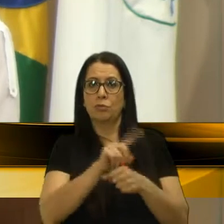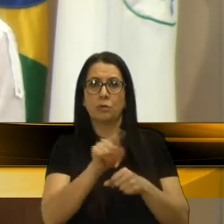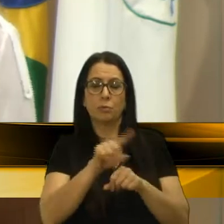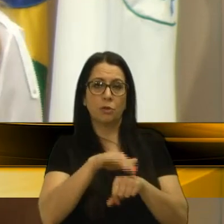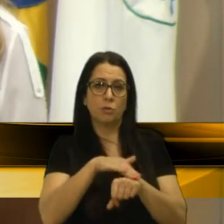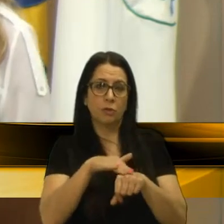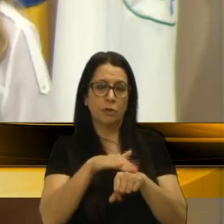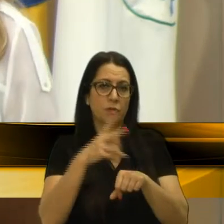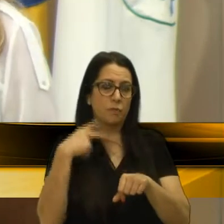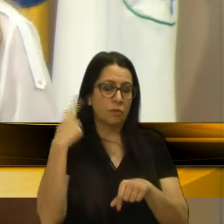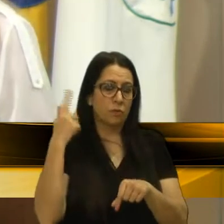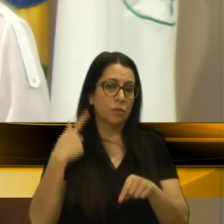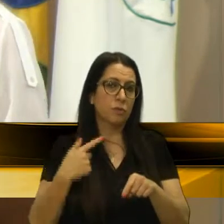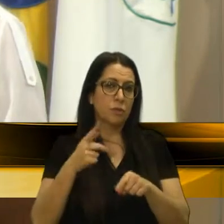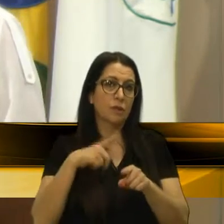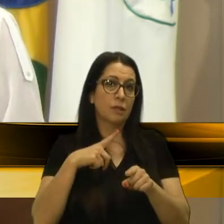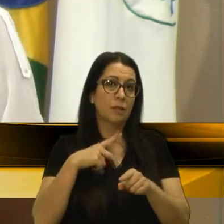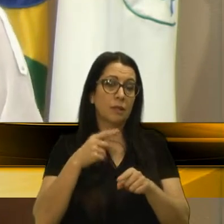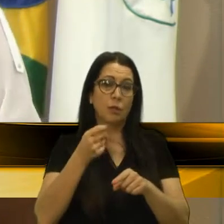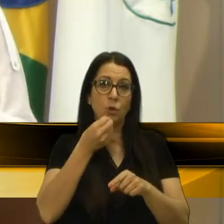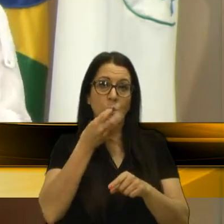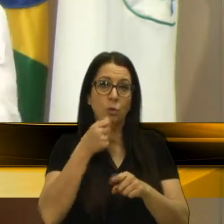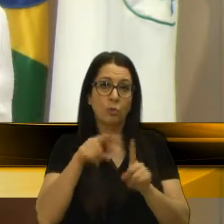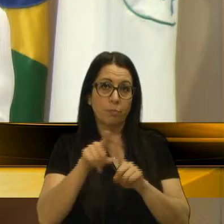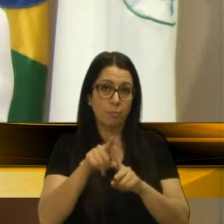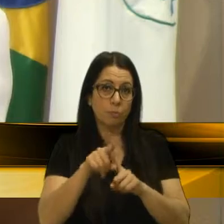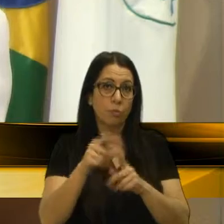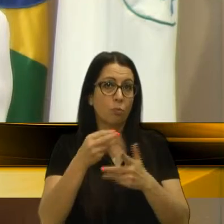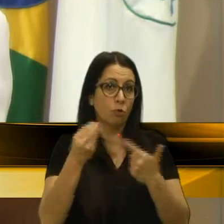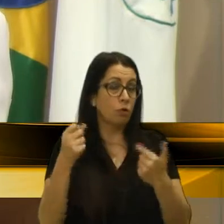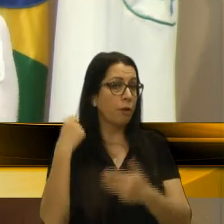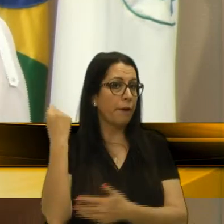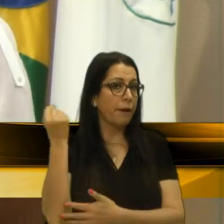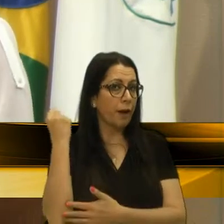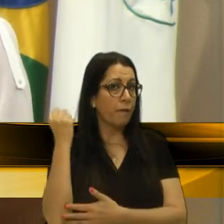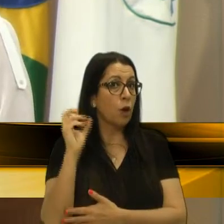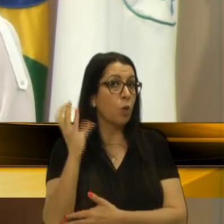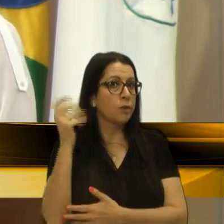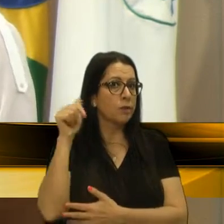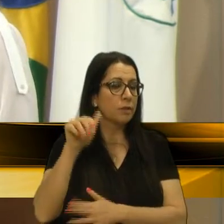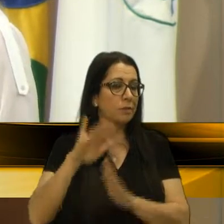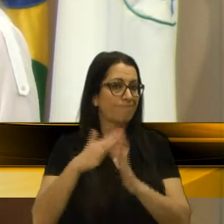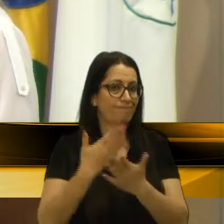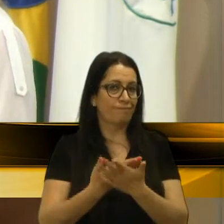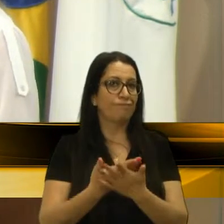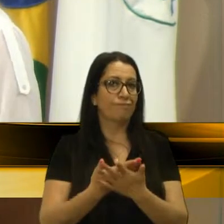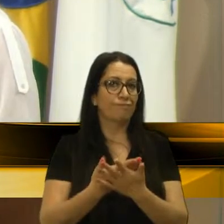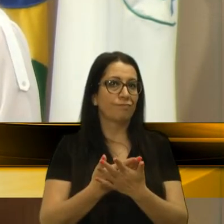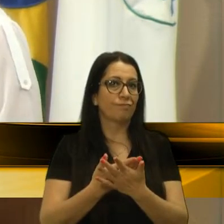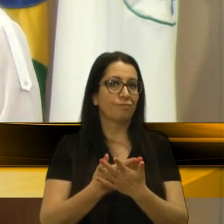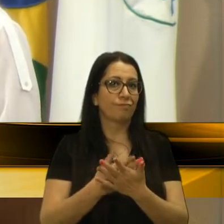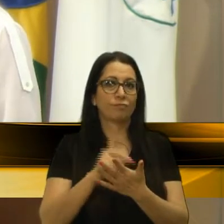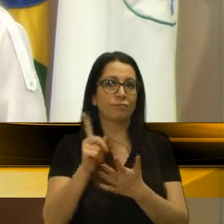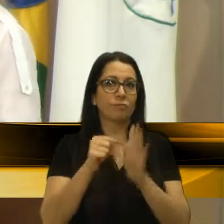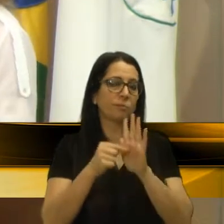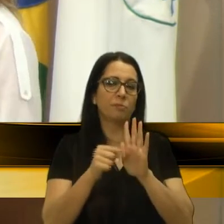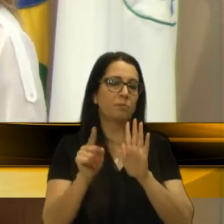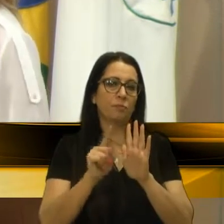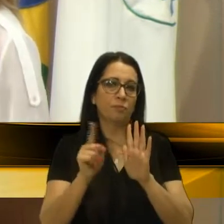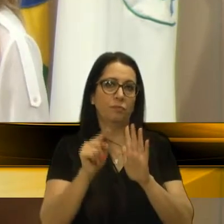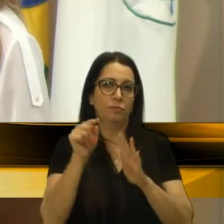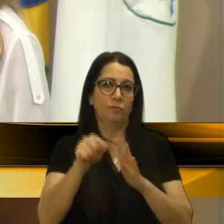conversando com a vereadora Gladys, a gente tem relatos de situação muito grave acontecendo nessa escola. Não vou trazer aqui, porque